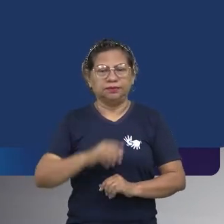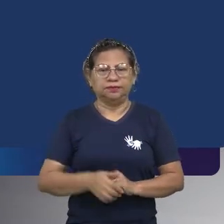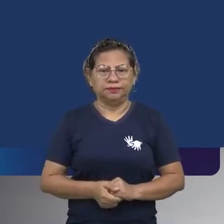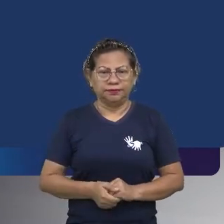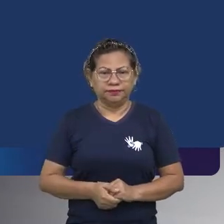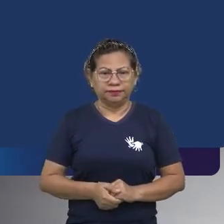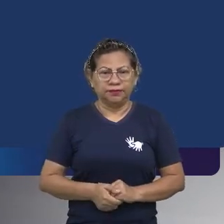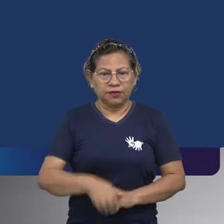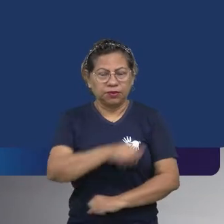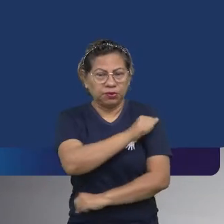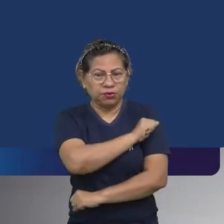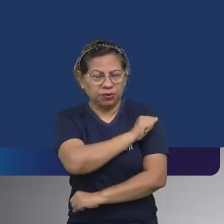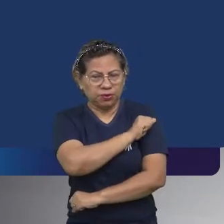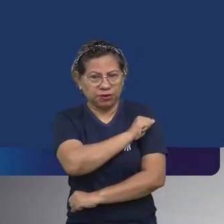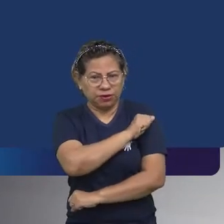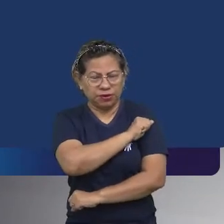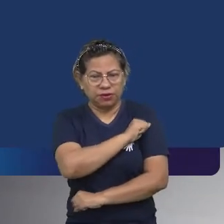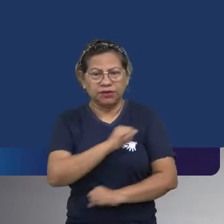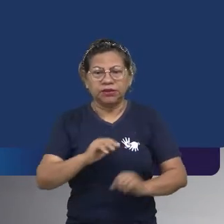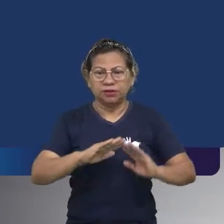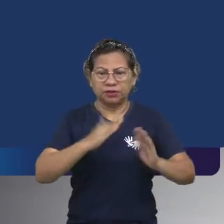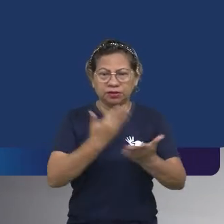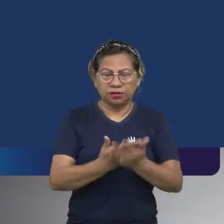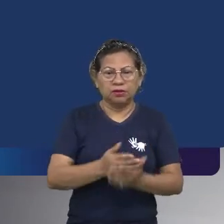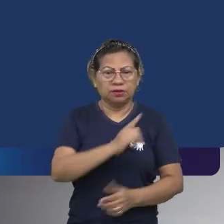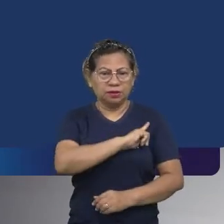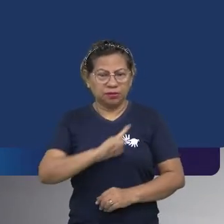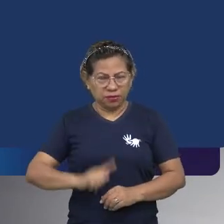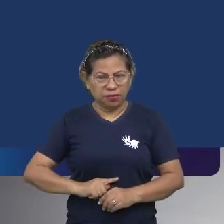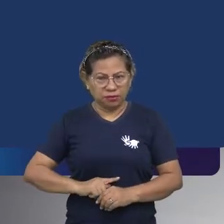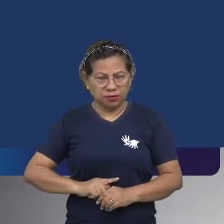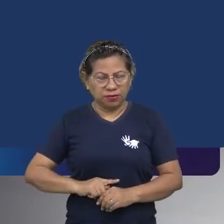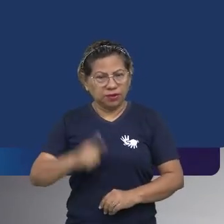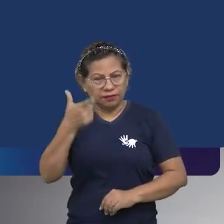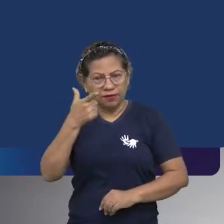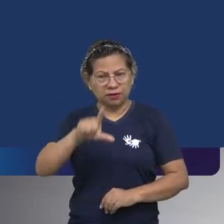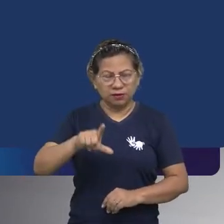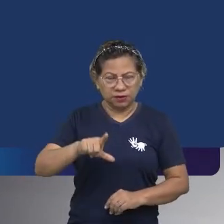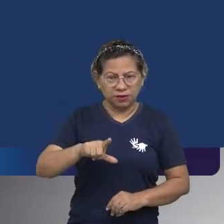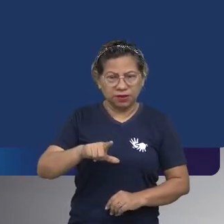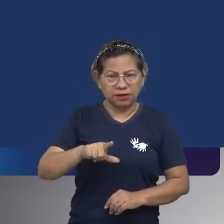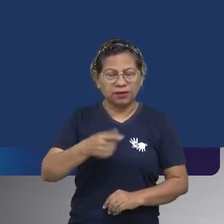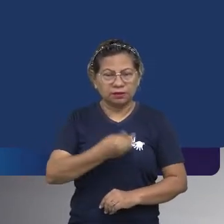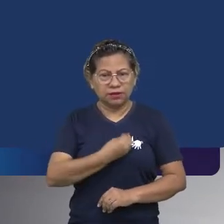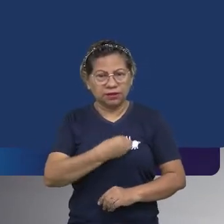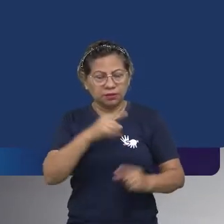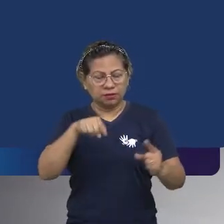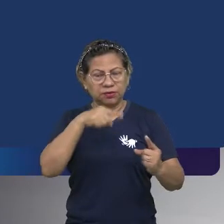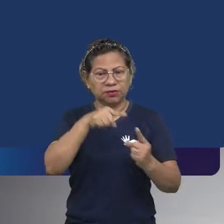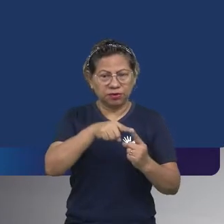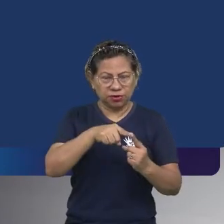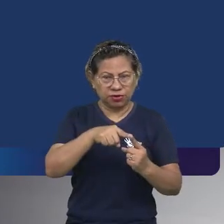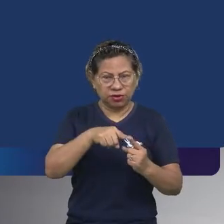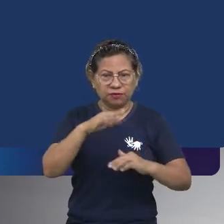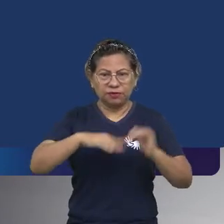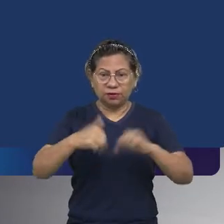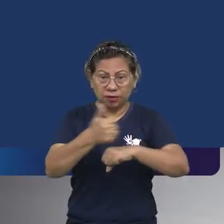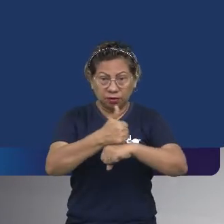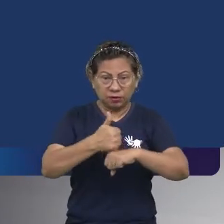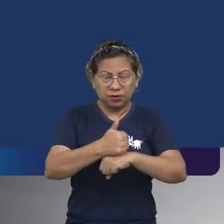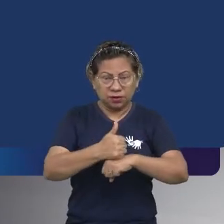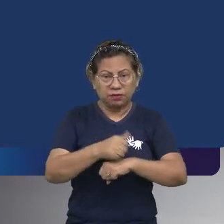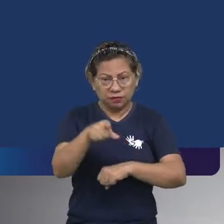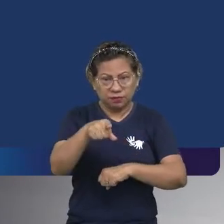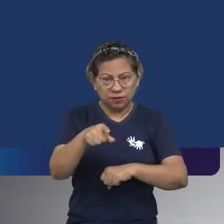estudante da escola pública pode alcançar isso. O seu projeto de vida, os seus objetivos profissionais. Você